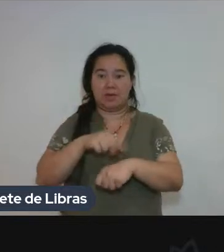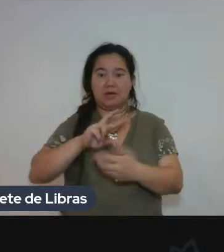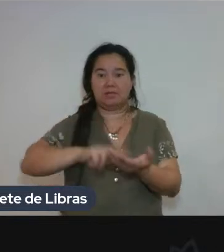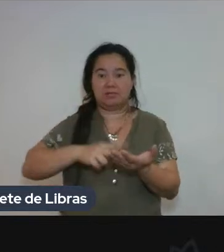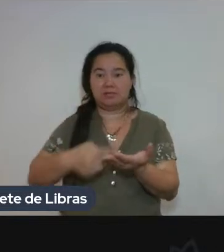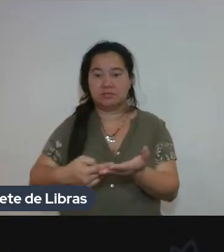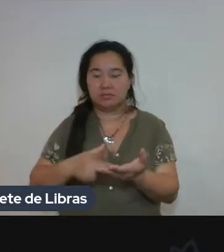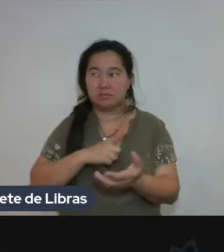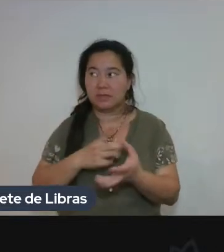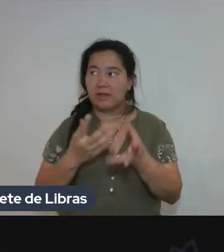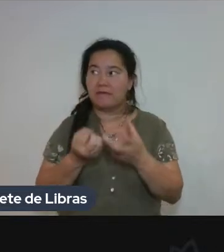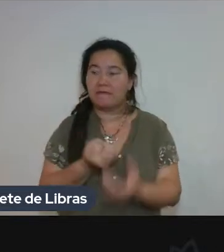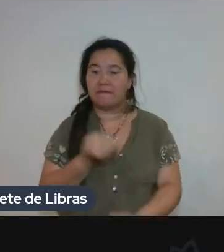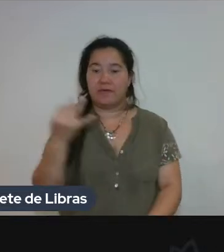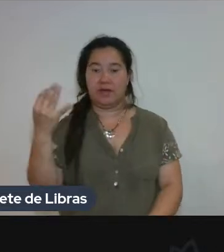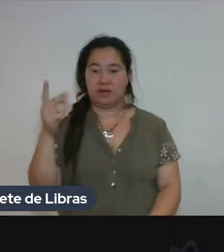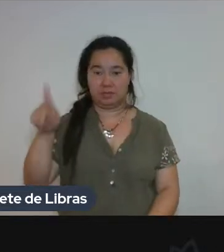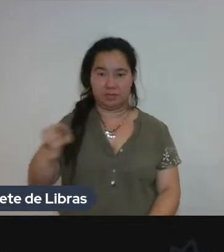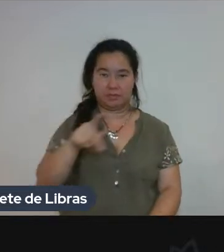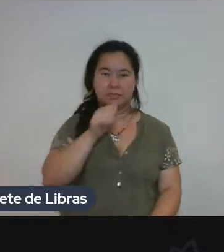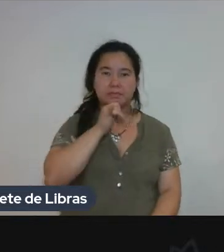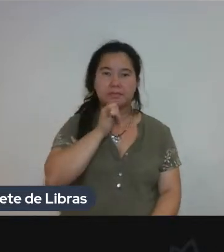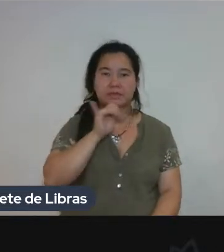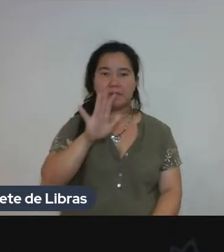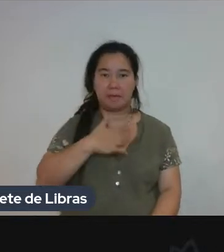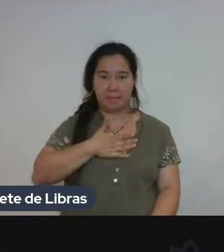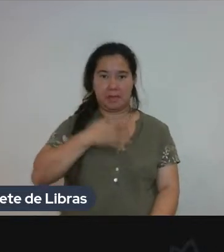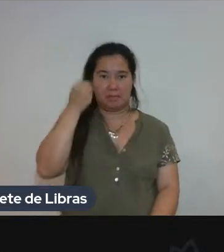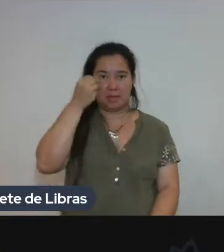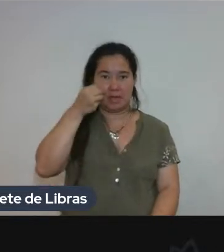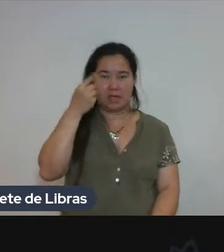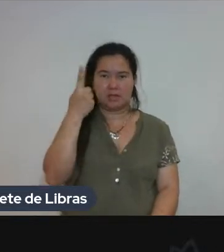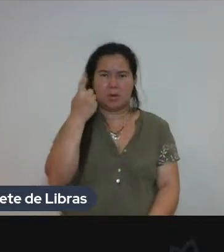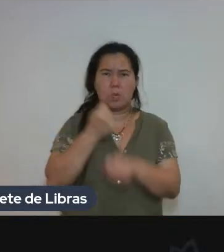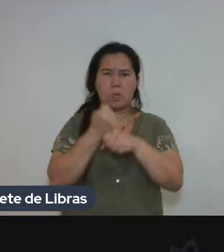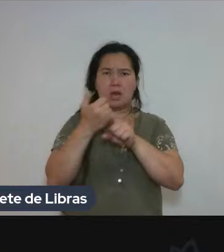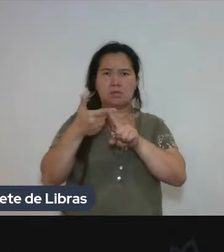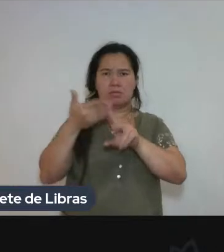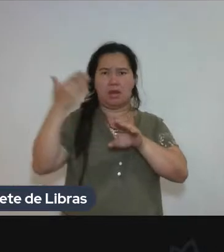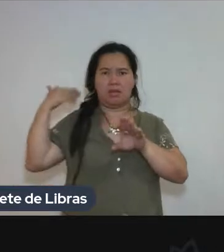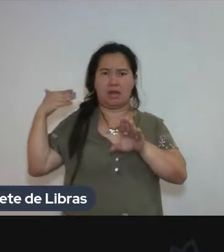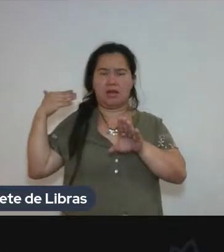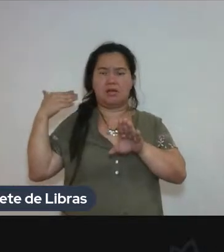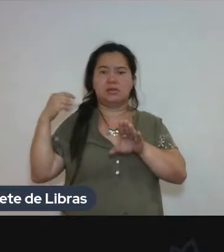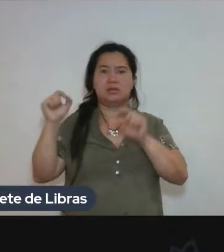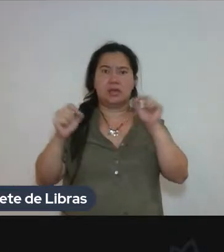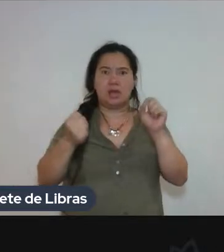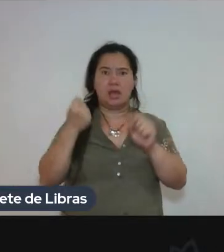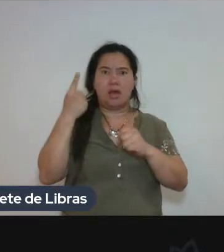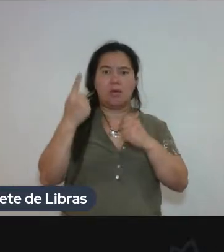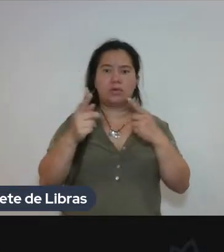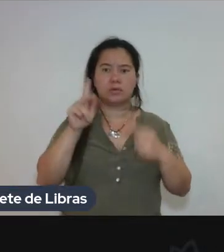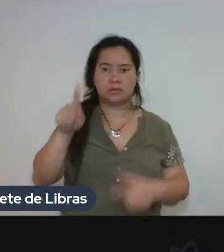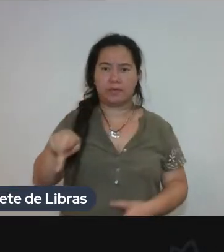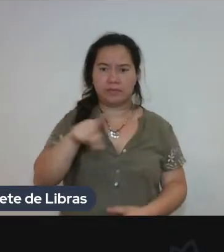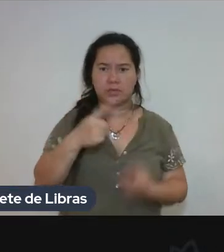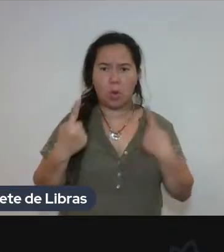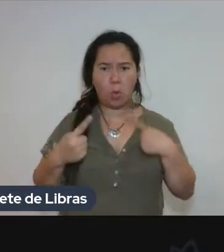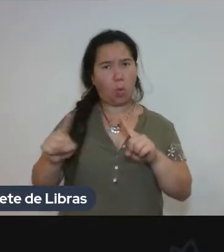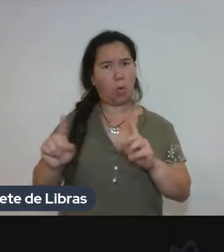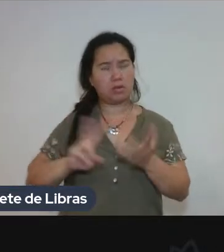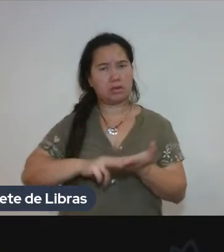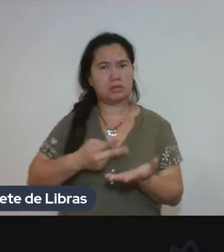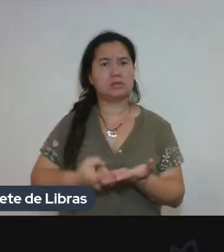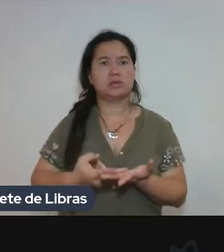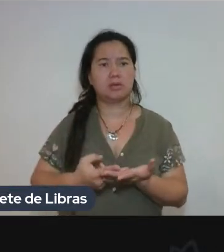muitos professores, por exemplo, a experiência que eu tive foi de línguas. Menos de um ano atrás, entendeu? De professores que repudiavam a tradução, mesmo quando ela estava